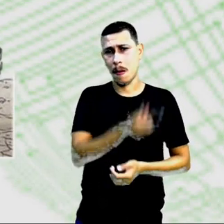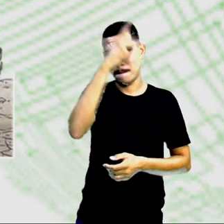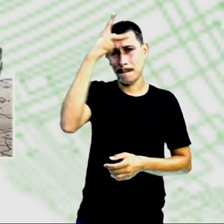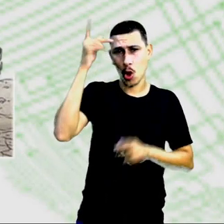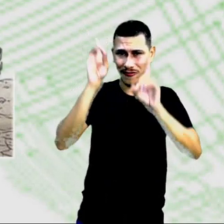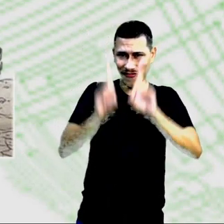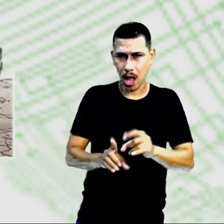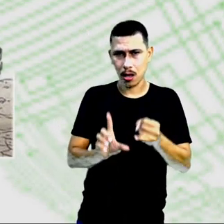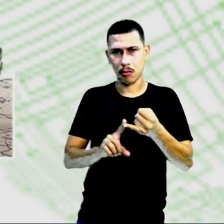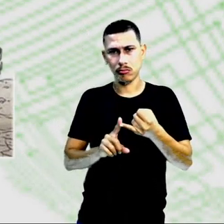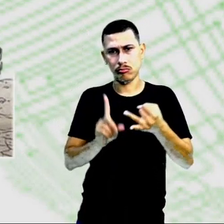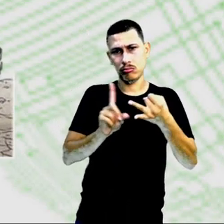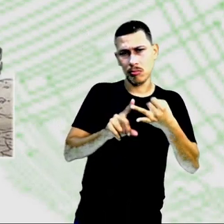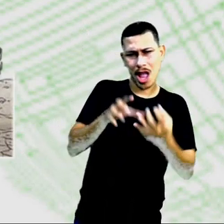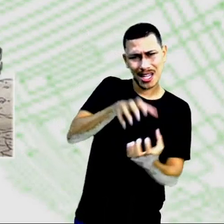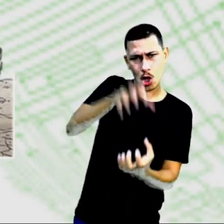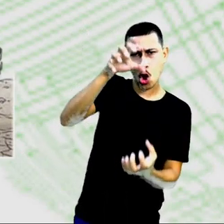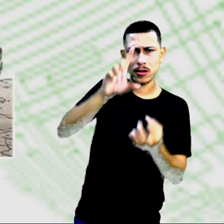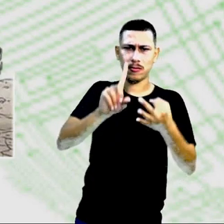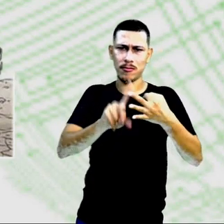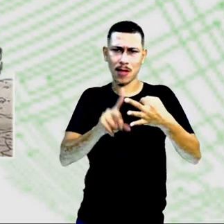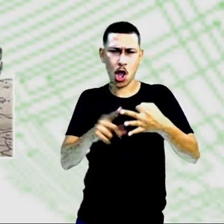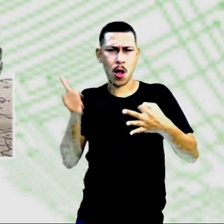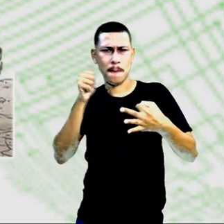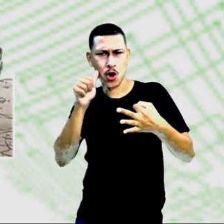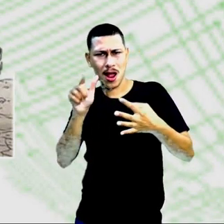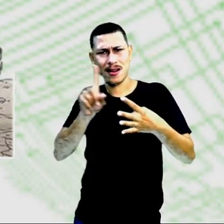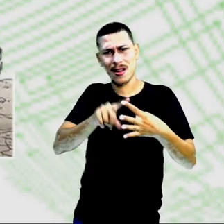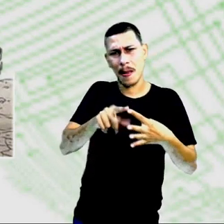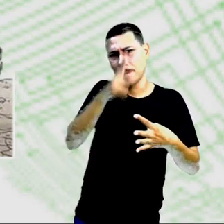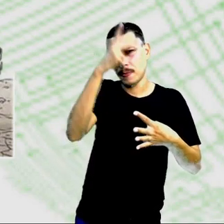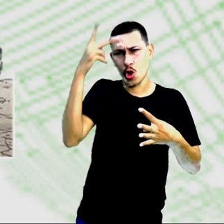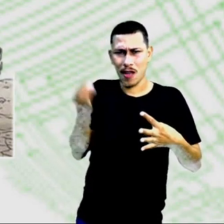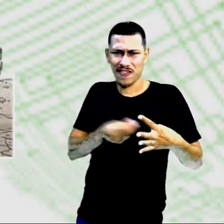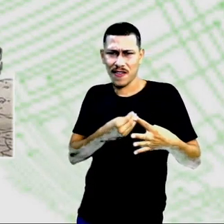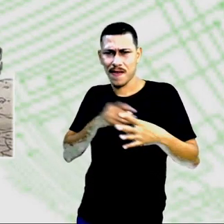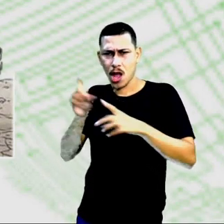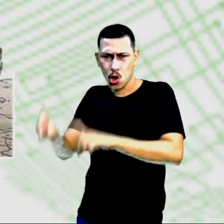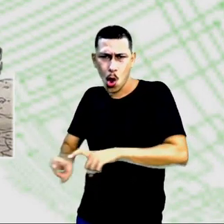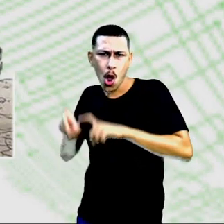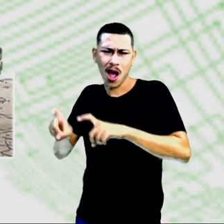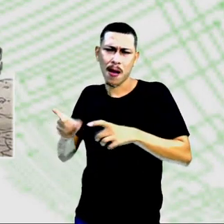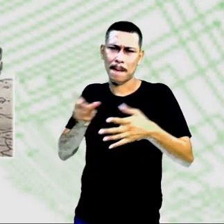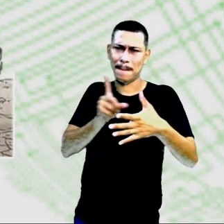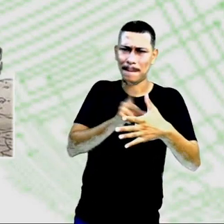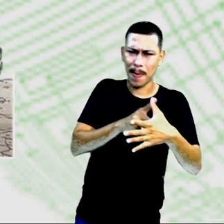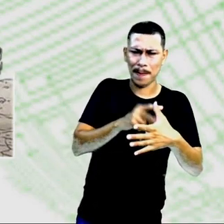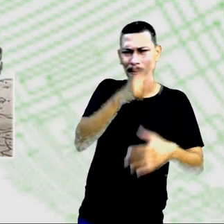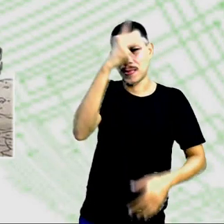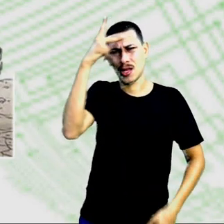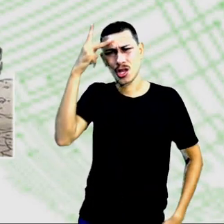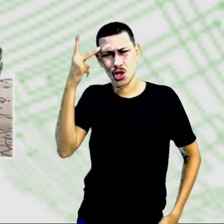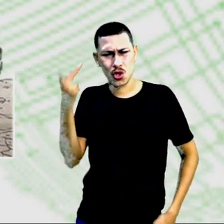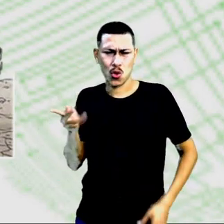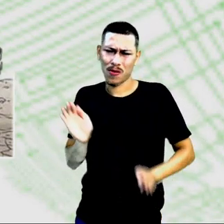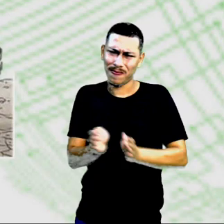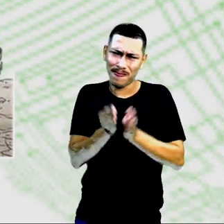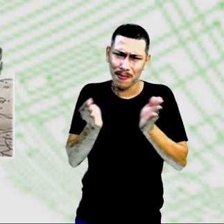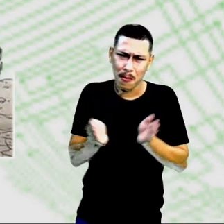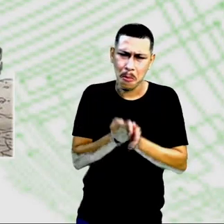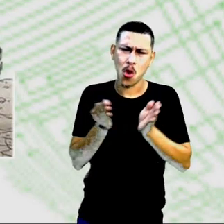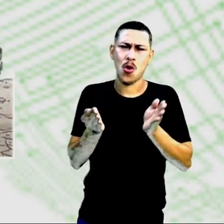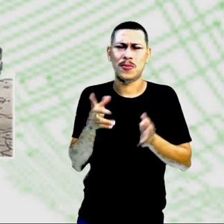idosos, mulheres, camponeses, pessoas pobres que não têm recursos, elas ainda não têm